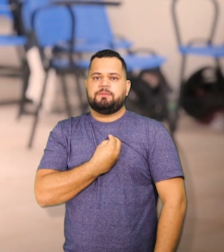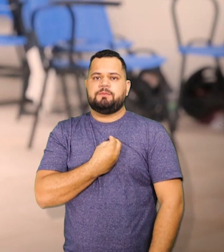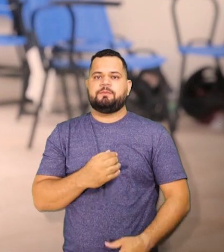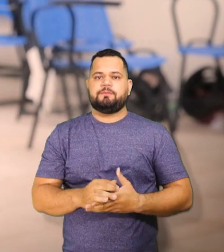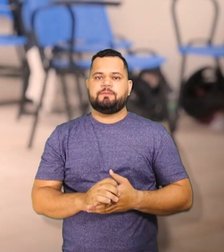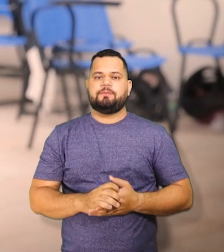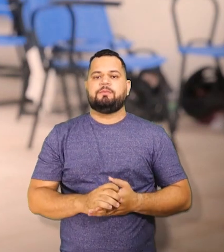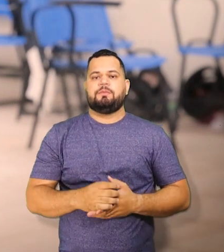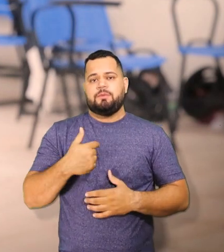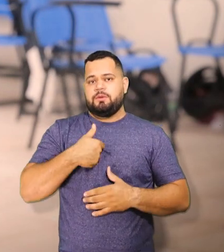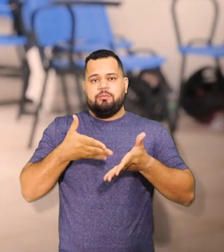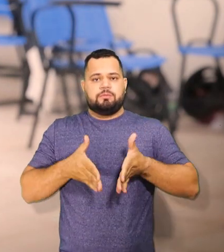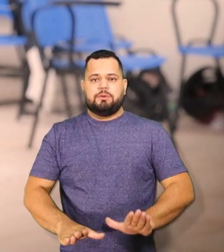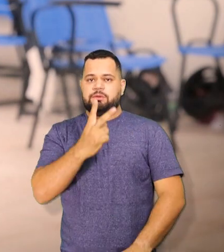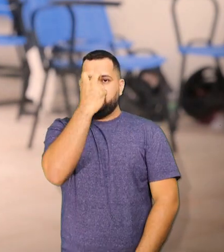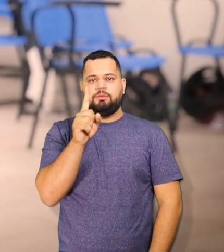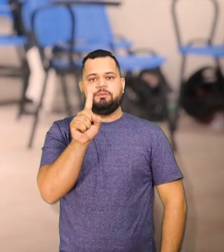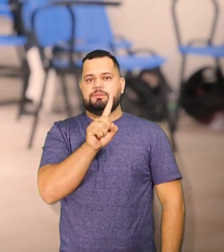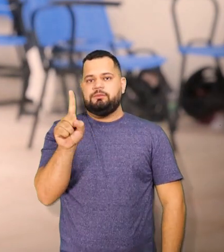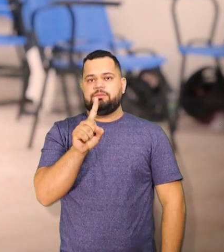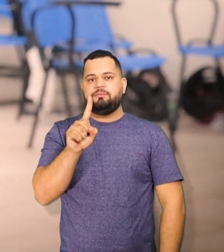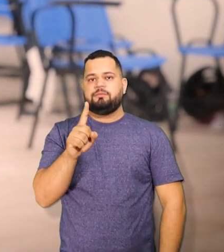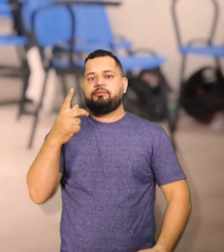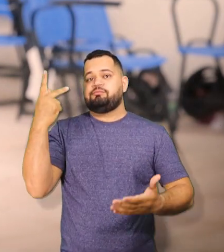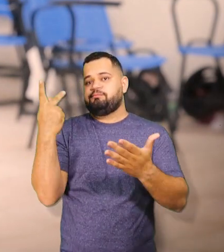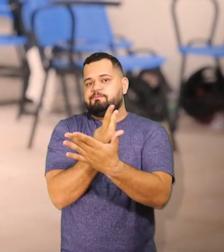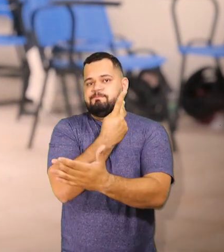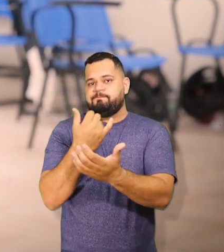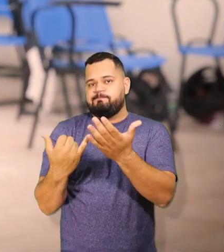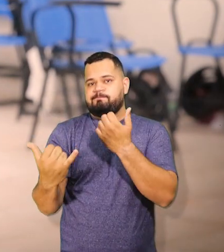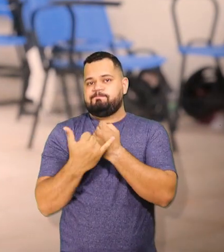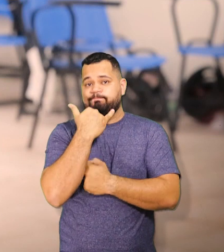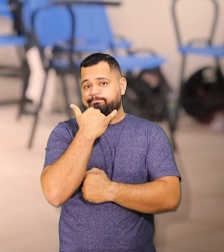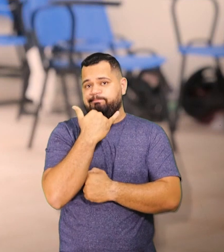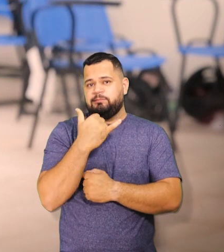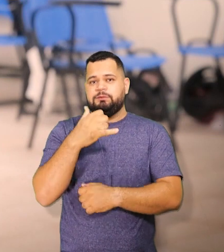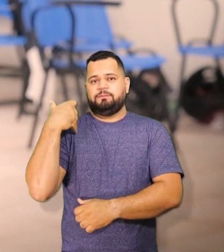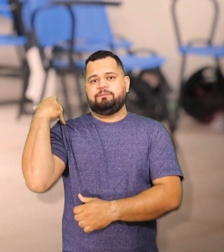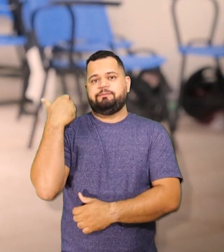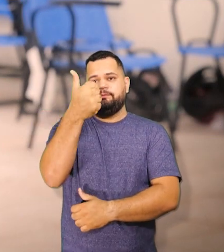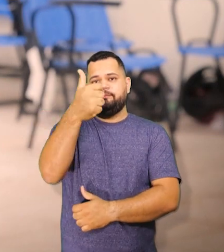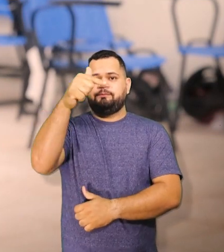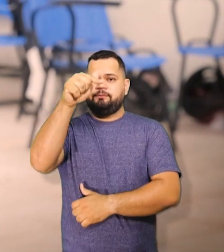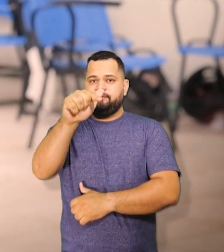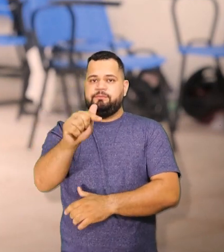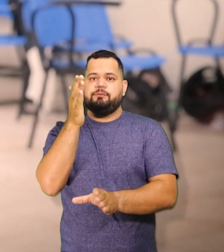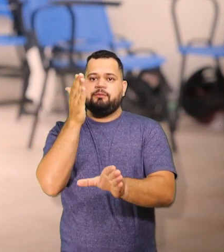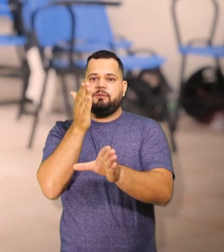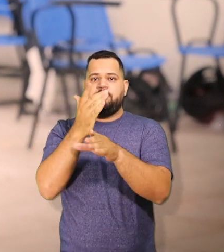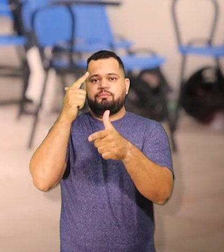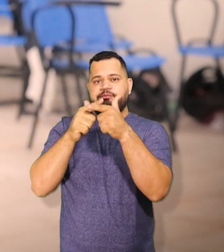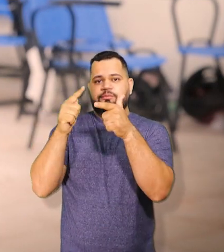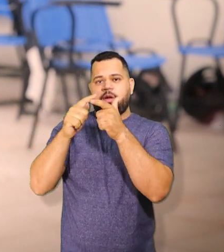Eu não nasci com deficiência visual, eu adquiri com 17 anos de idade, por causa de